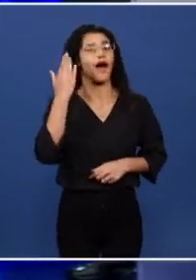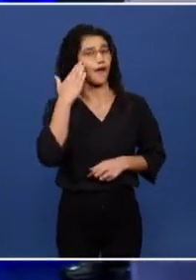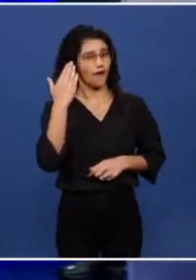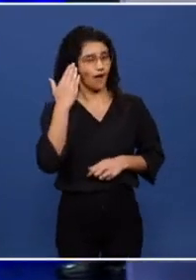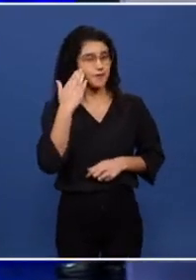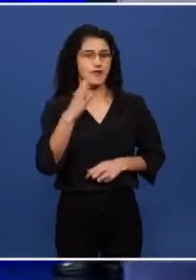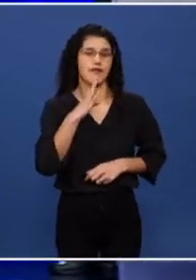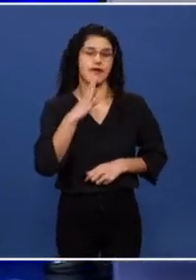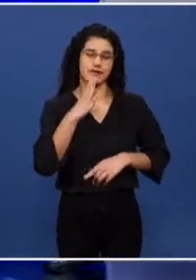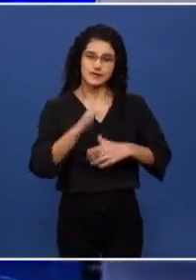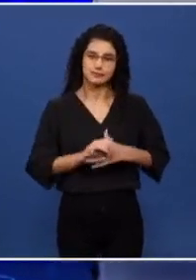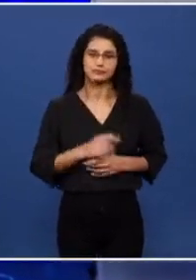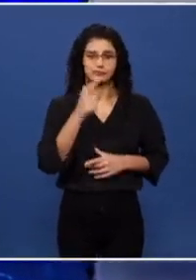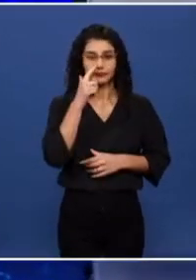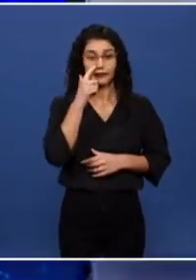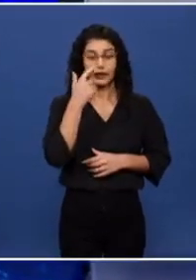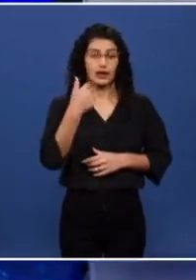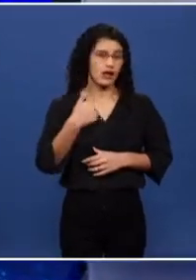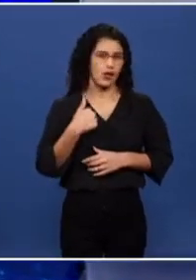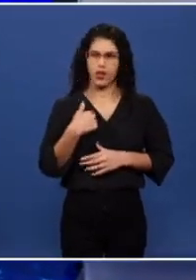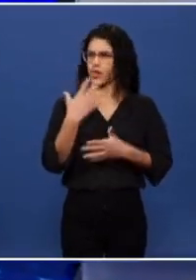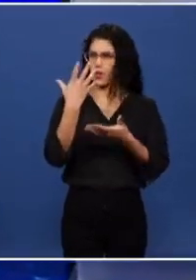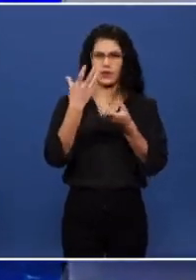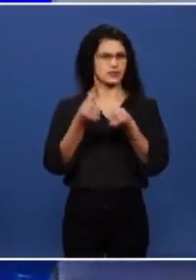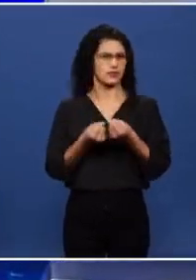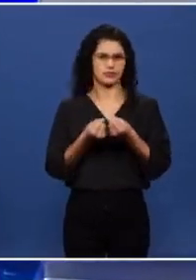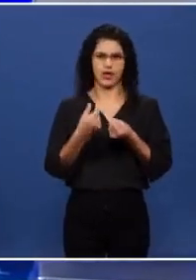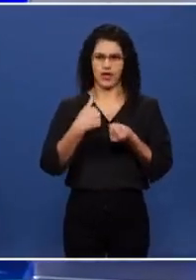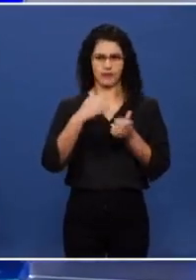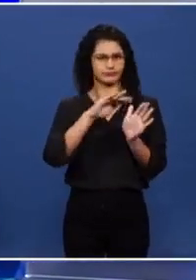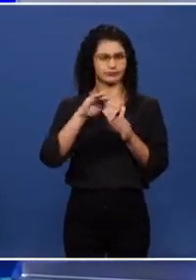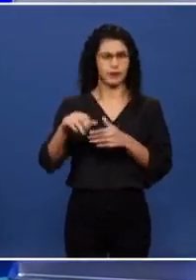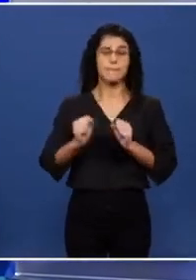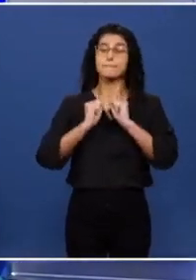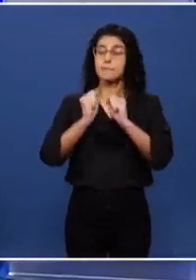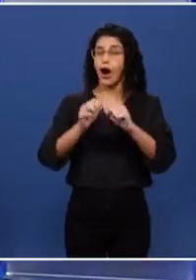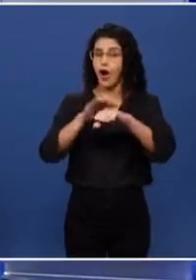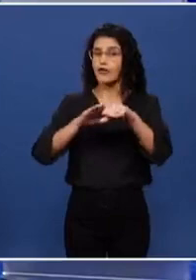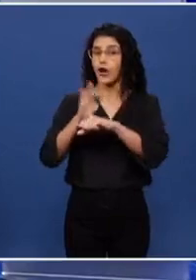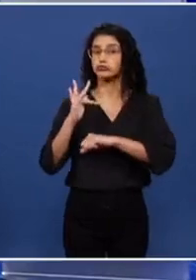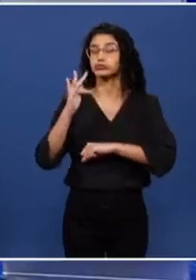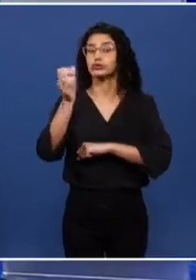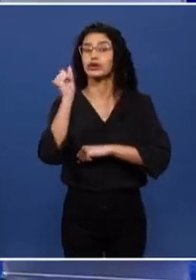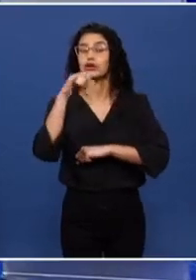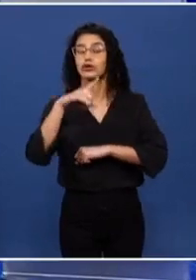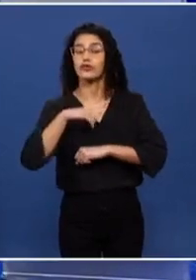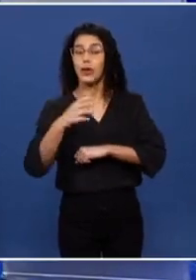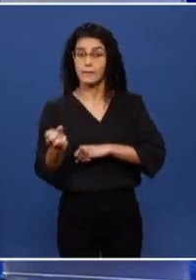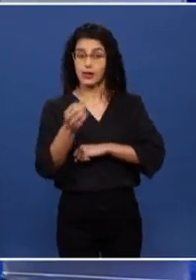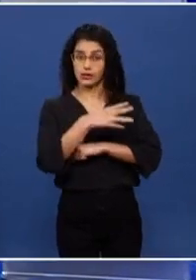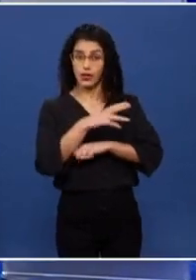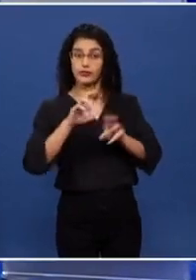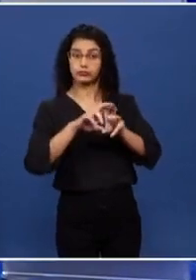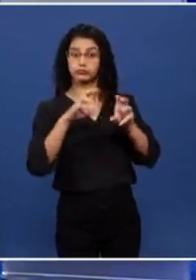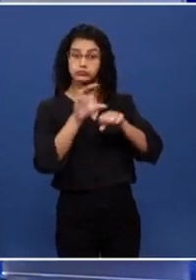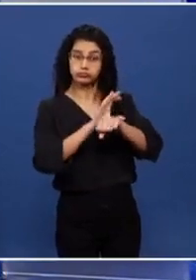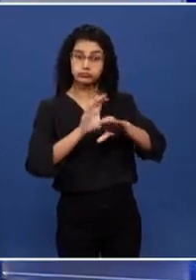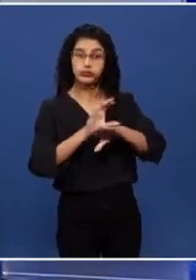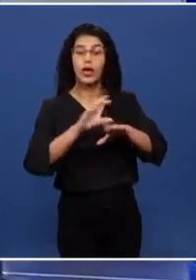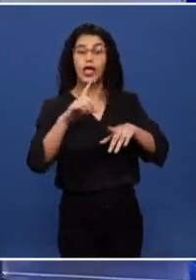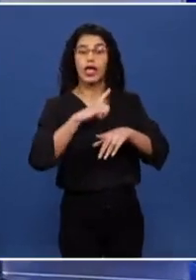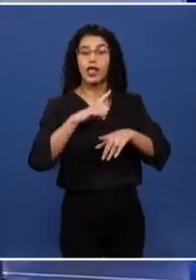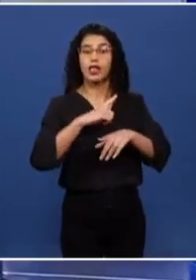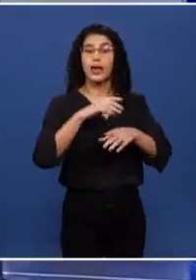Já conhece muito bem. E eu sou contra. Eu acho que a gente pode discutir no futuro se tiver uma nova constituinte, quem sabe ter